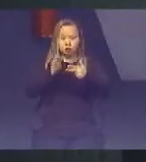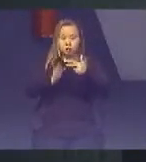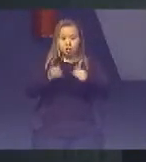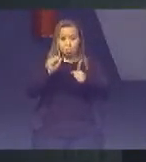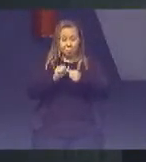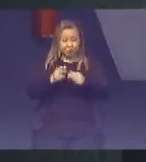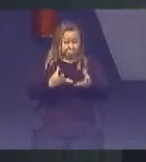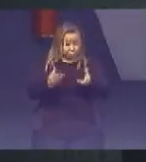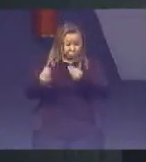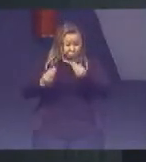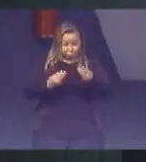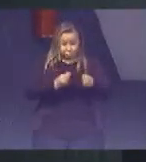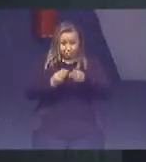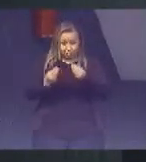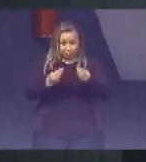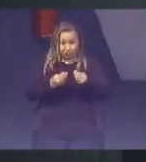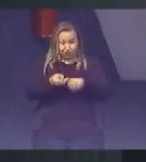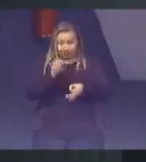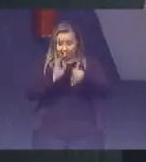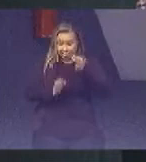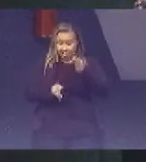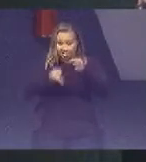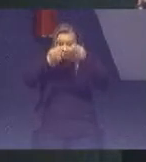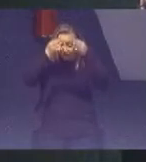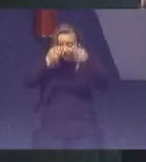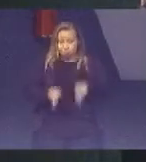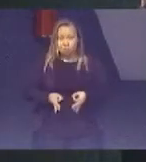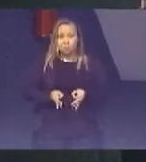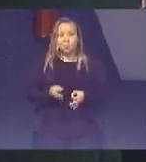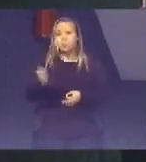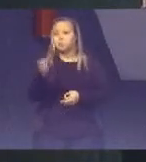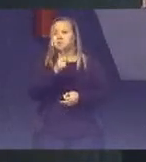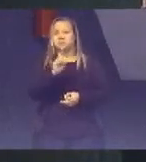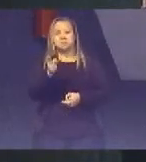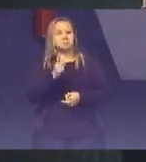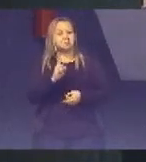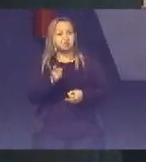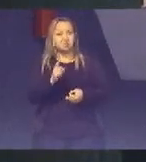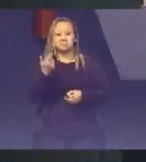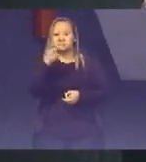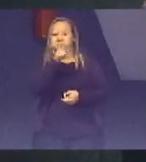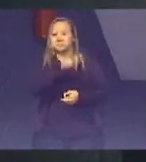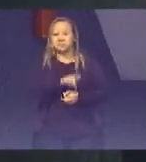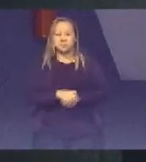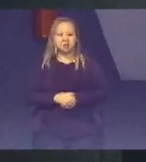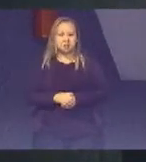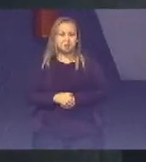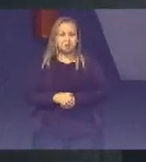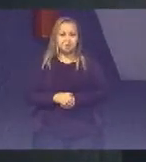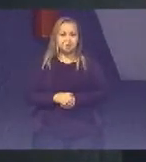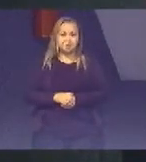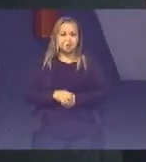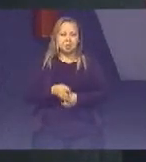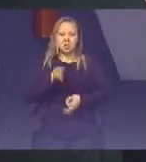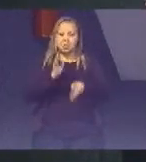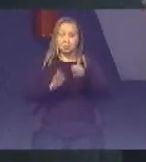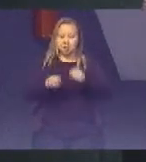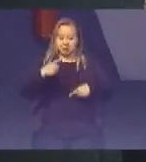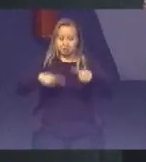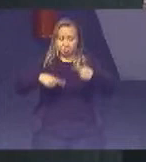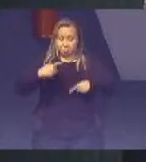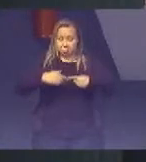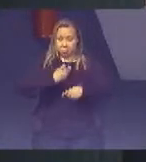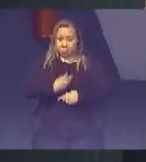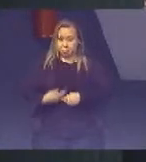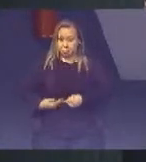muito E que é justamente aquilo Que não deu certo Nas políticas públicas Porque quando a gente tem Alguma dificuldade